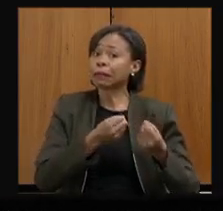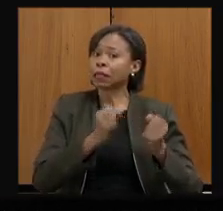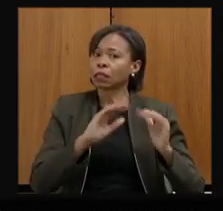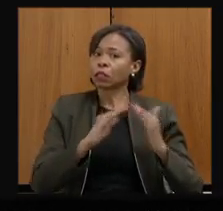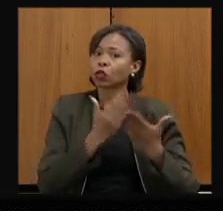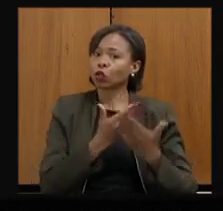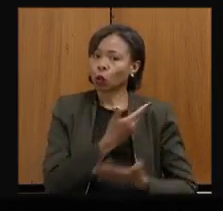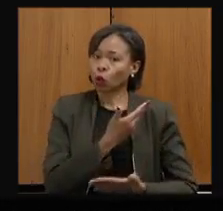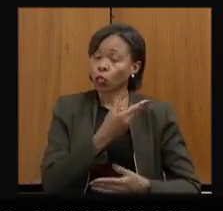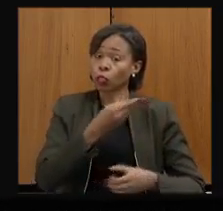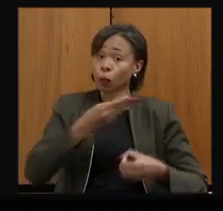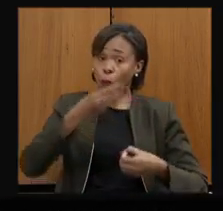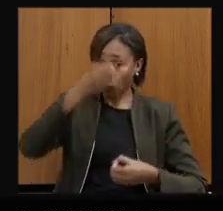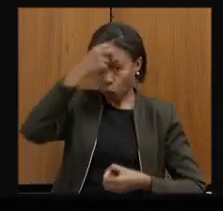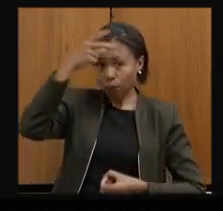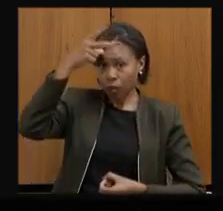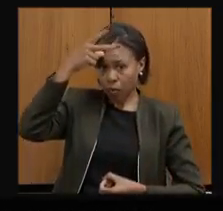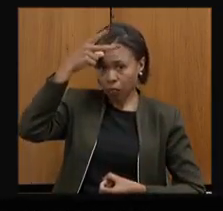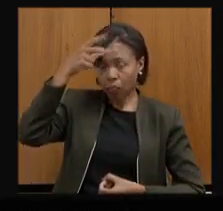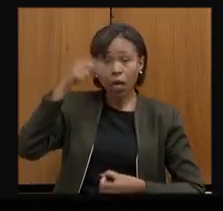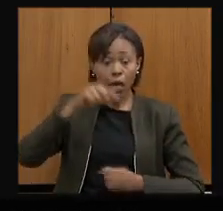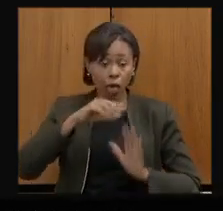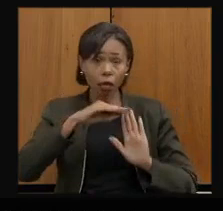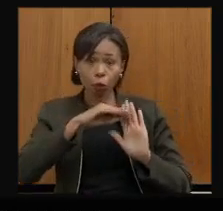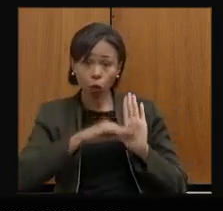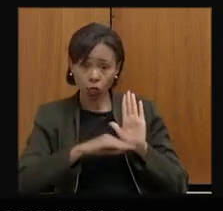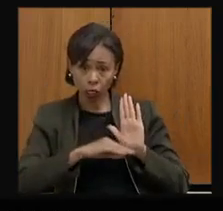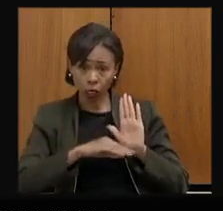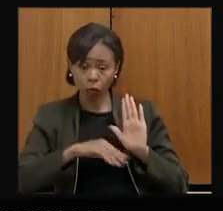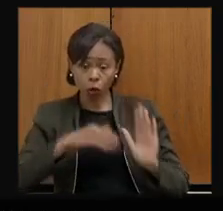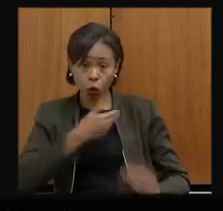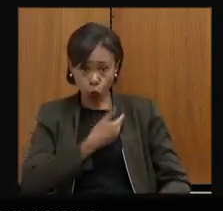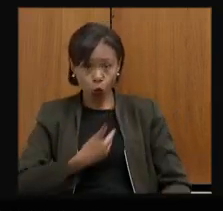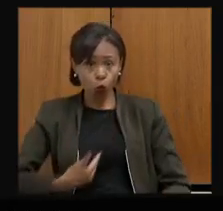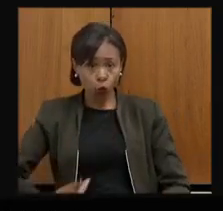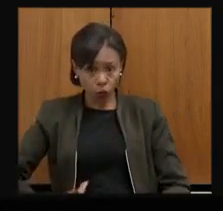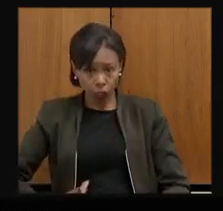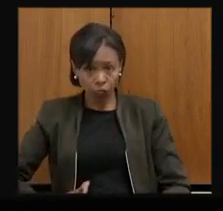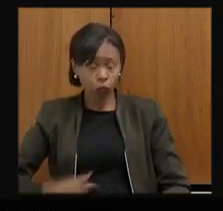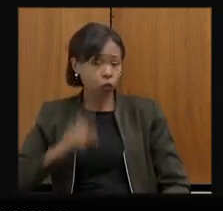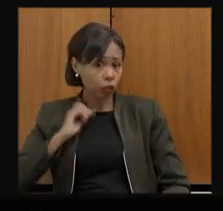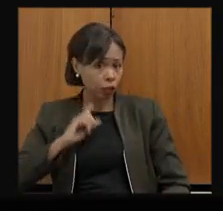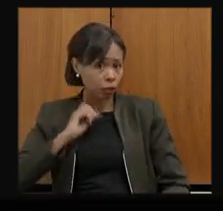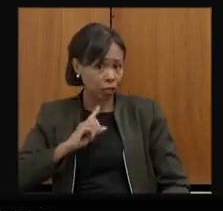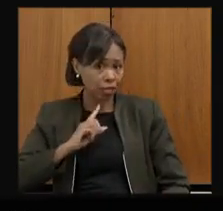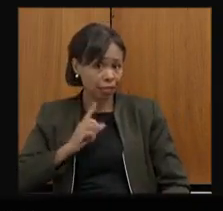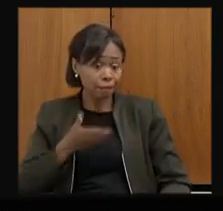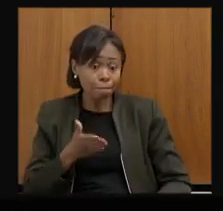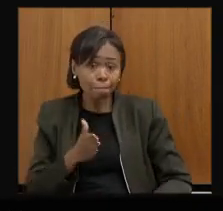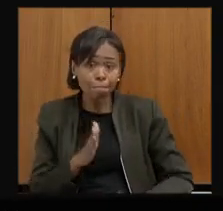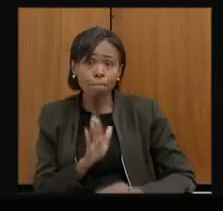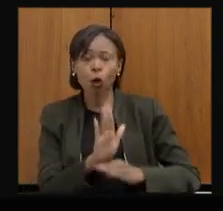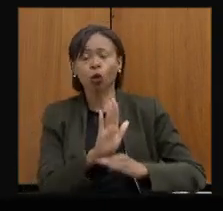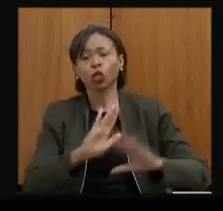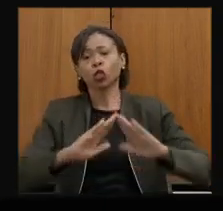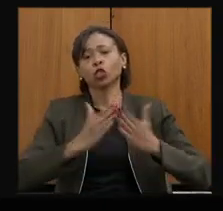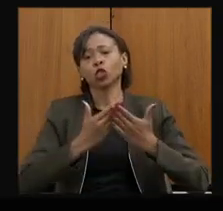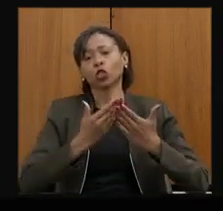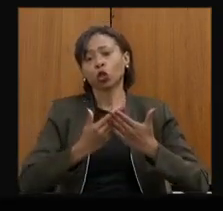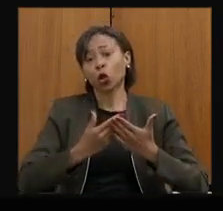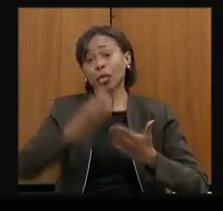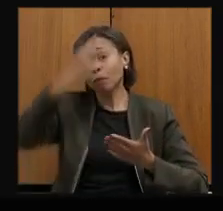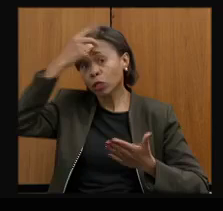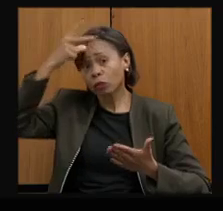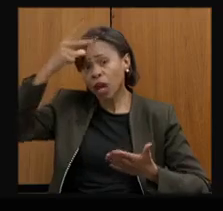o que esse programa do governo do Estado está trazendo de benefício para as escolas municipais. O CEMEIS, o